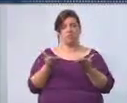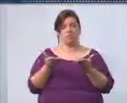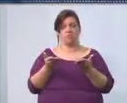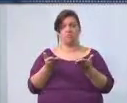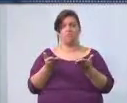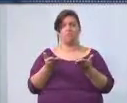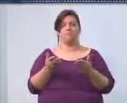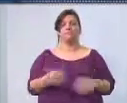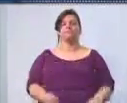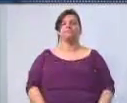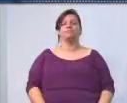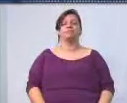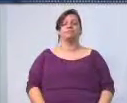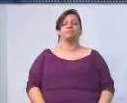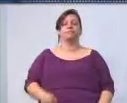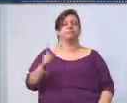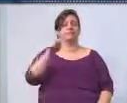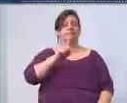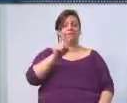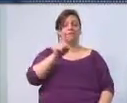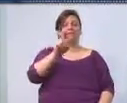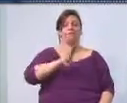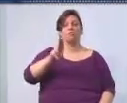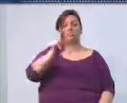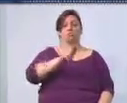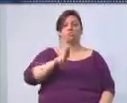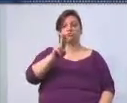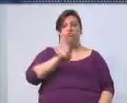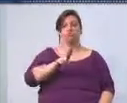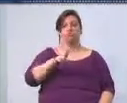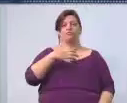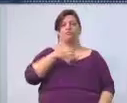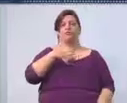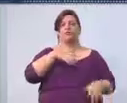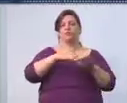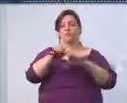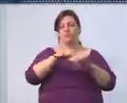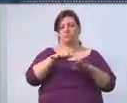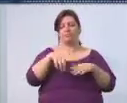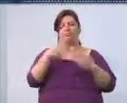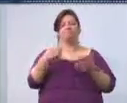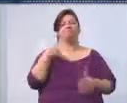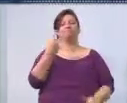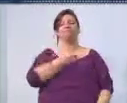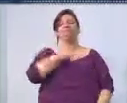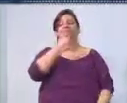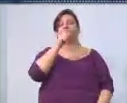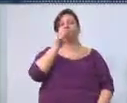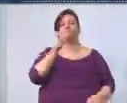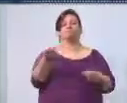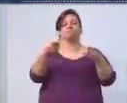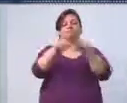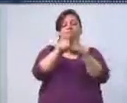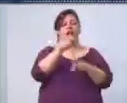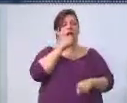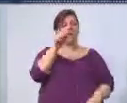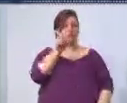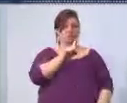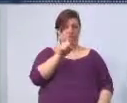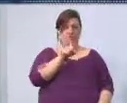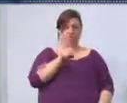adotar a tese do movimento e, portanto, nós não tivemos essa vinculação ainda.